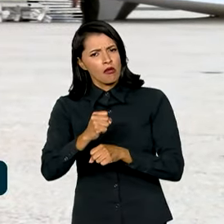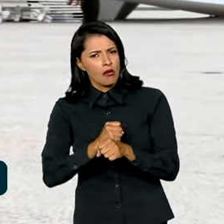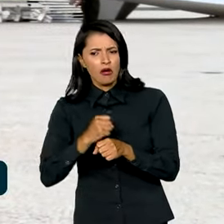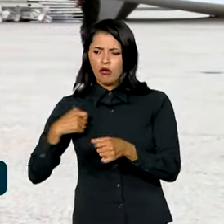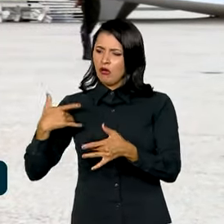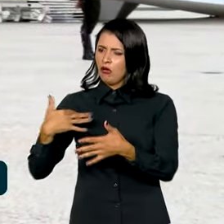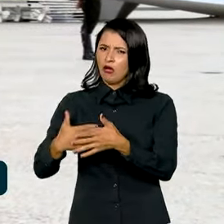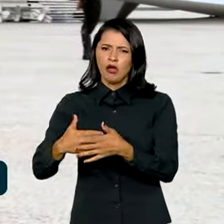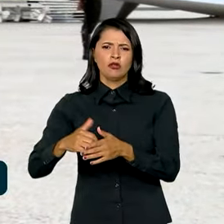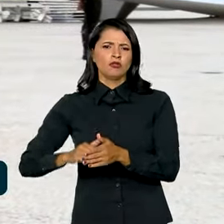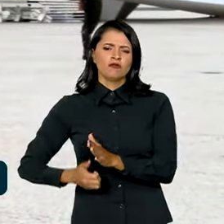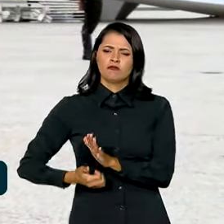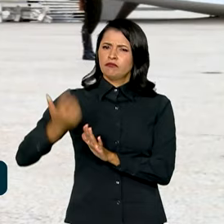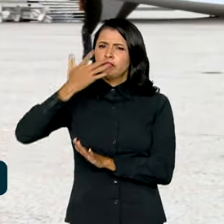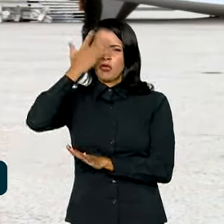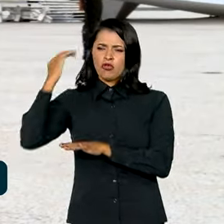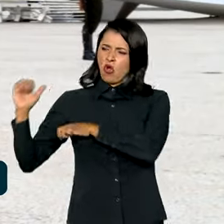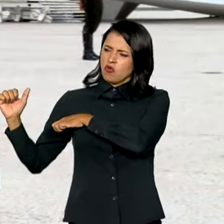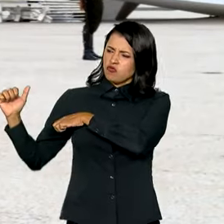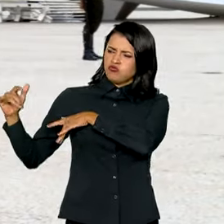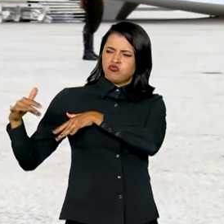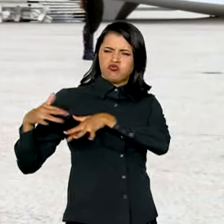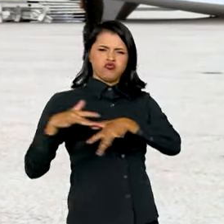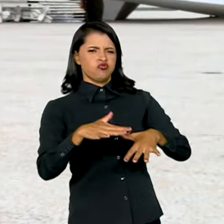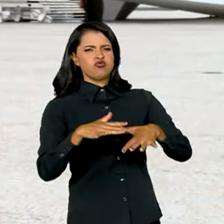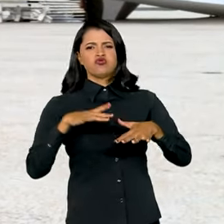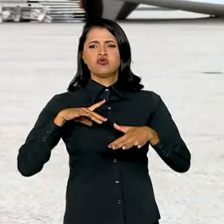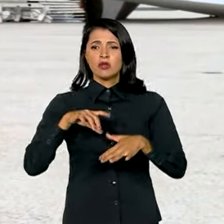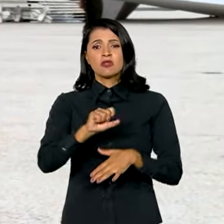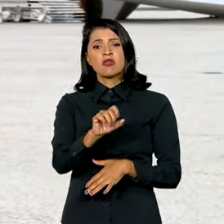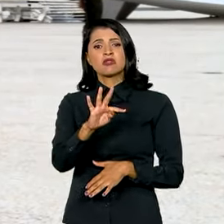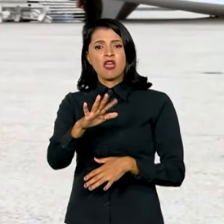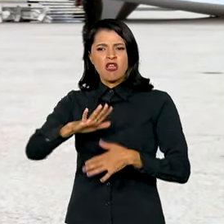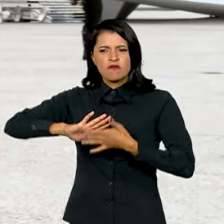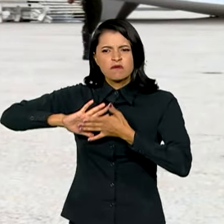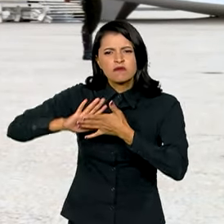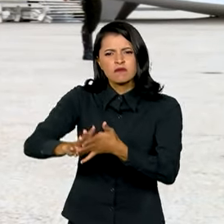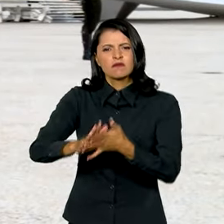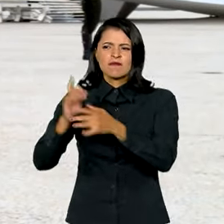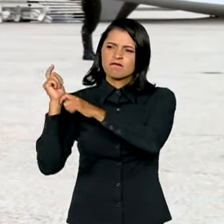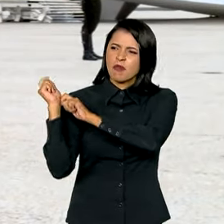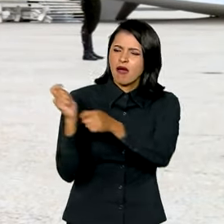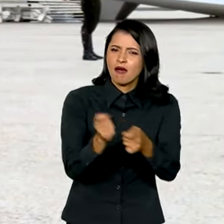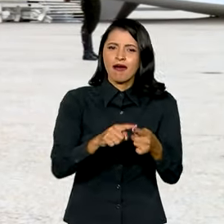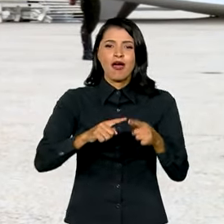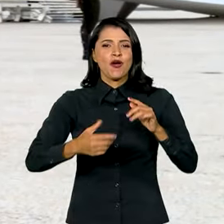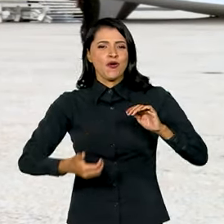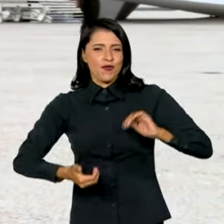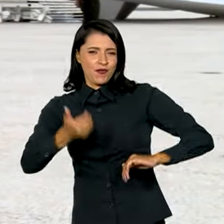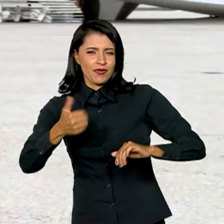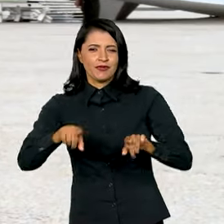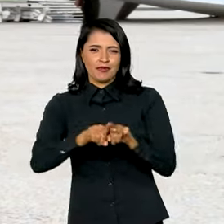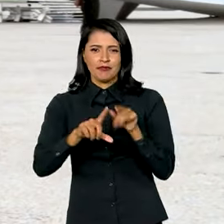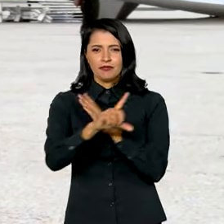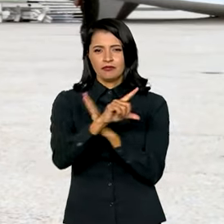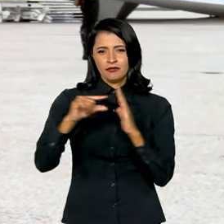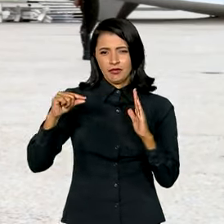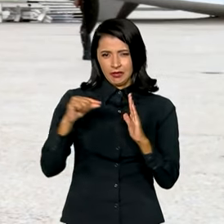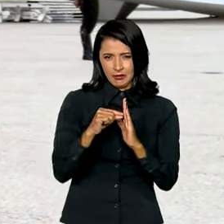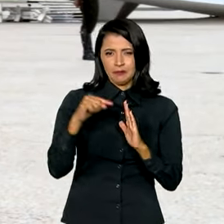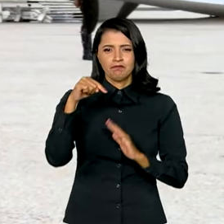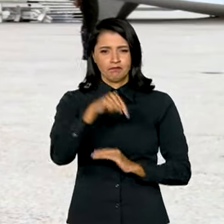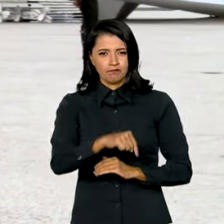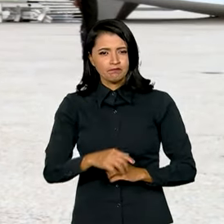invadiram e depredaram a sede do Supremo Tribunal Federal, o Congresso Nacional e aqui no Palácio do Planalto. Neste